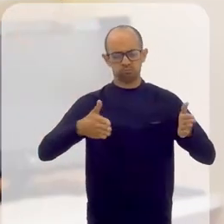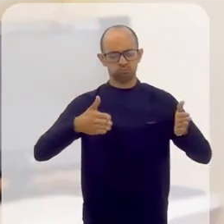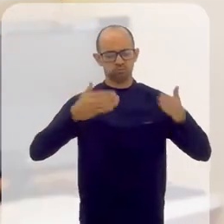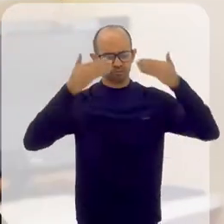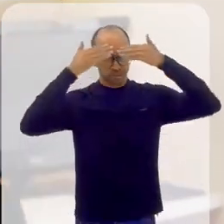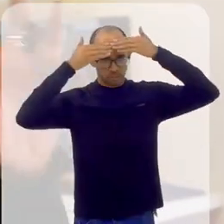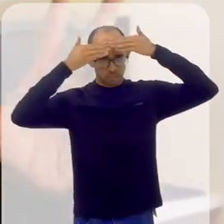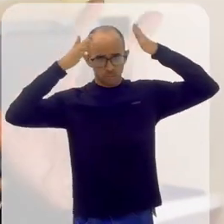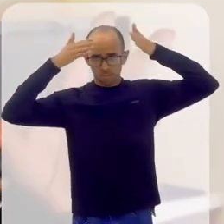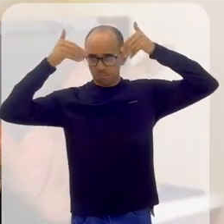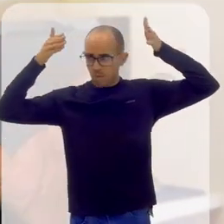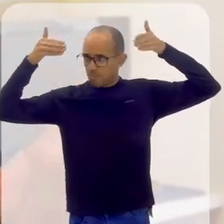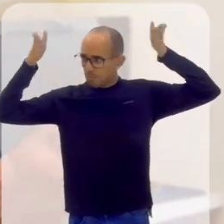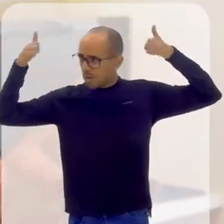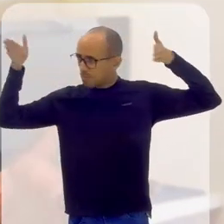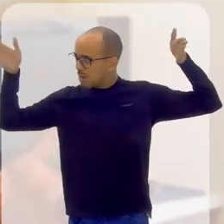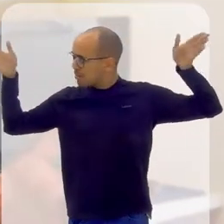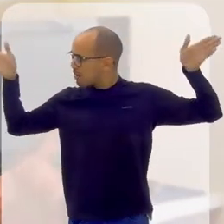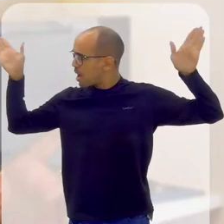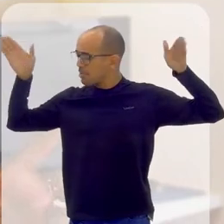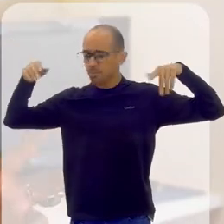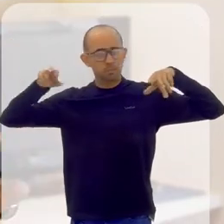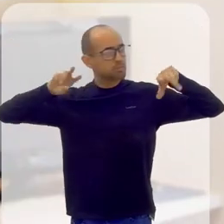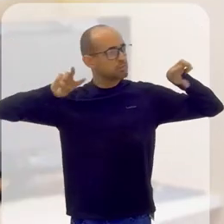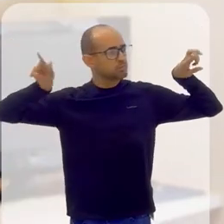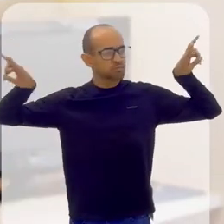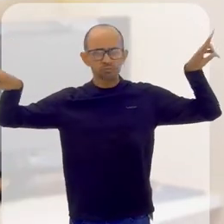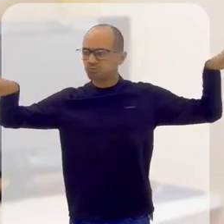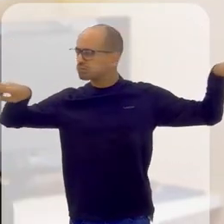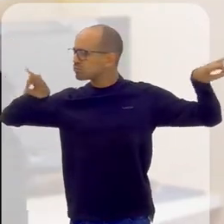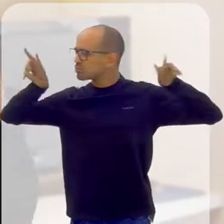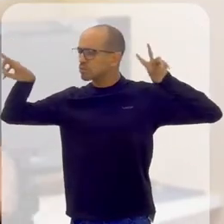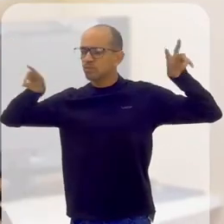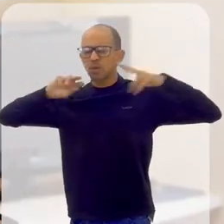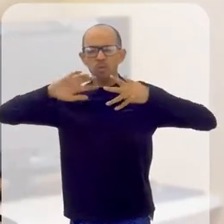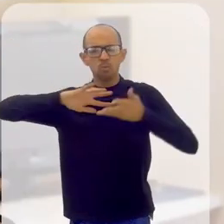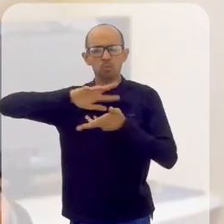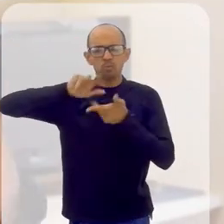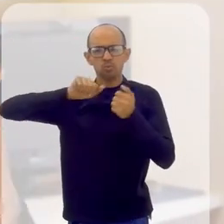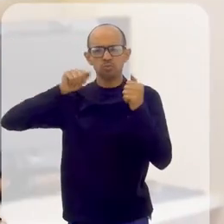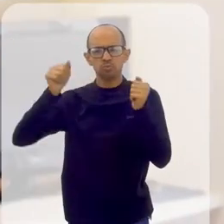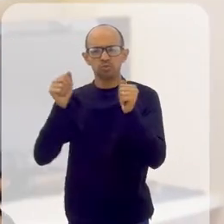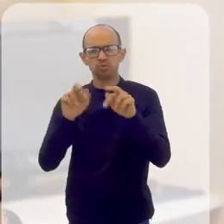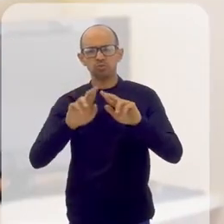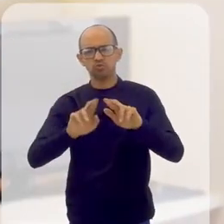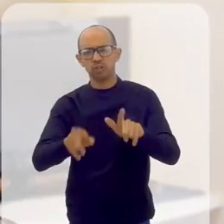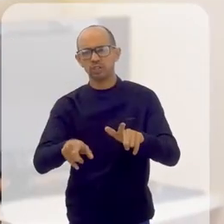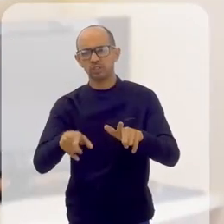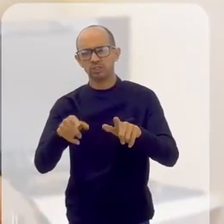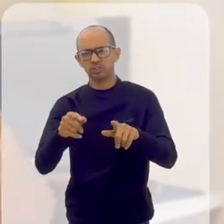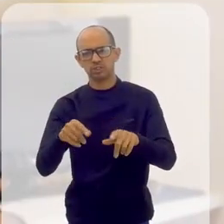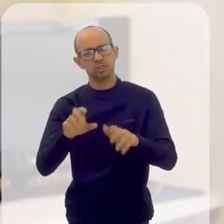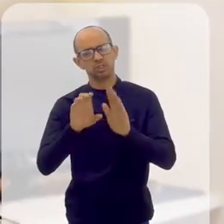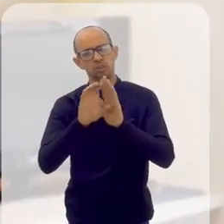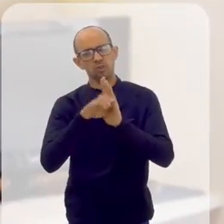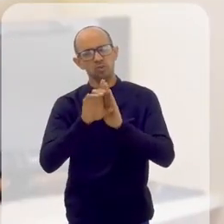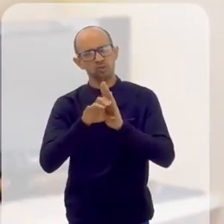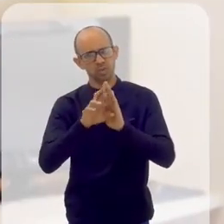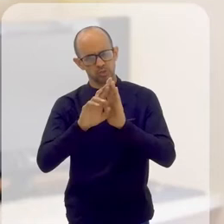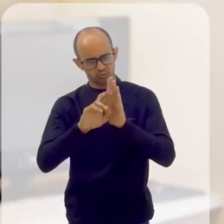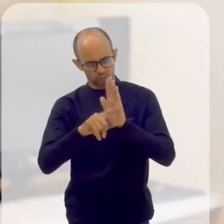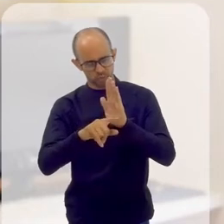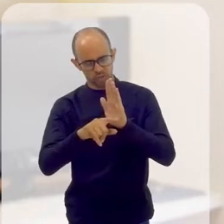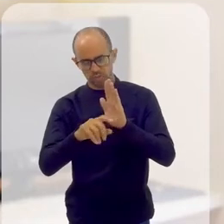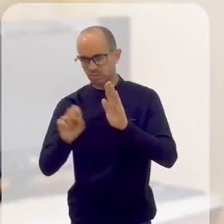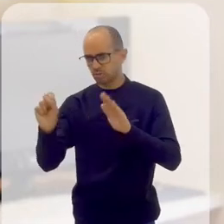então assim, de portais abrirem a sua mente e cair por terra, muita coisa que você acreditava que era e